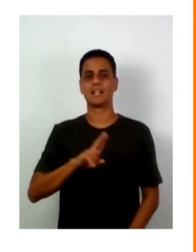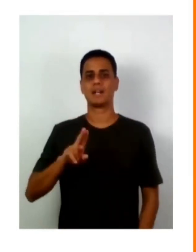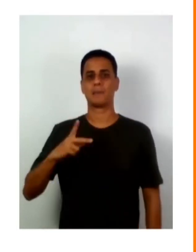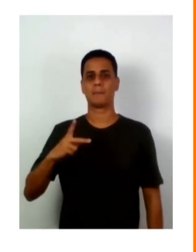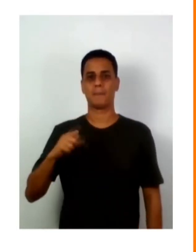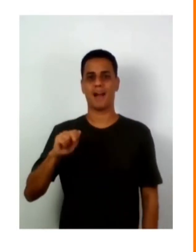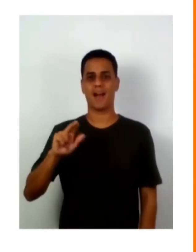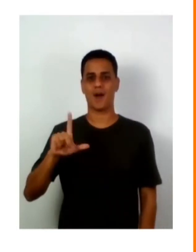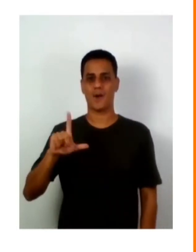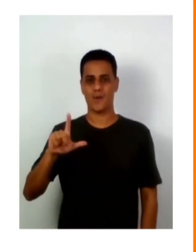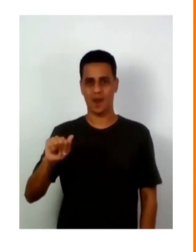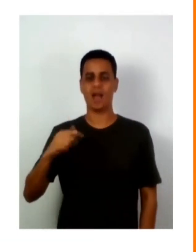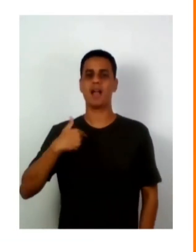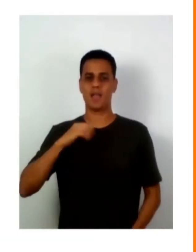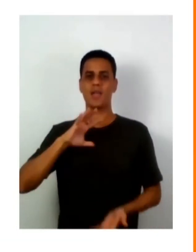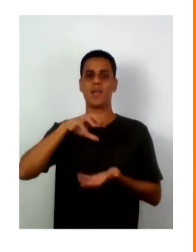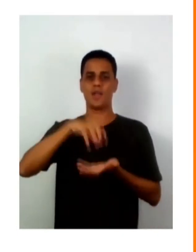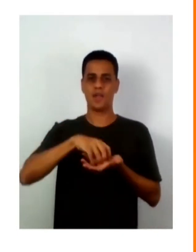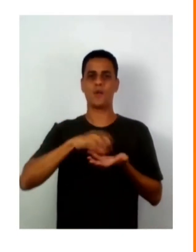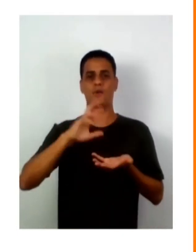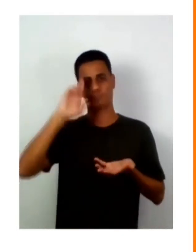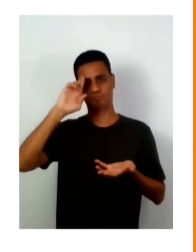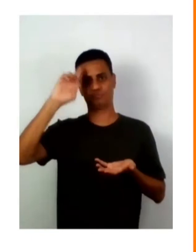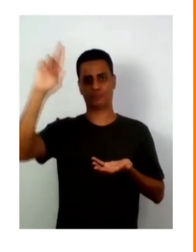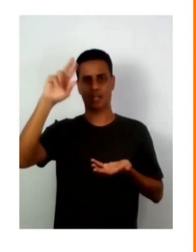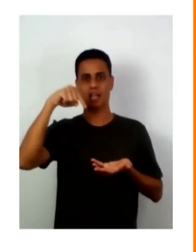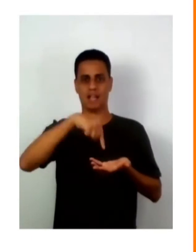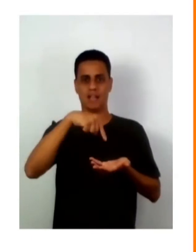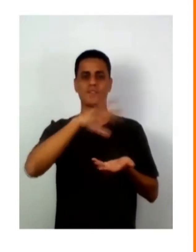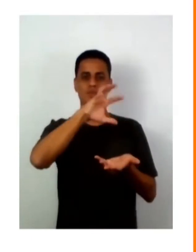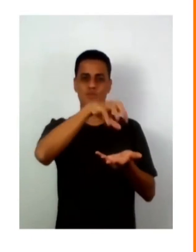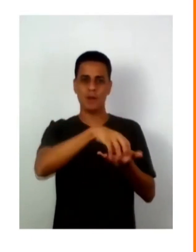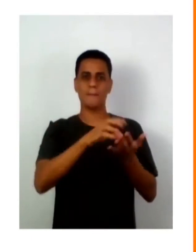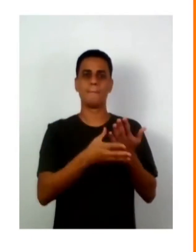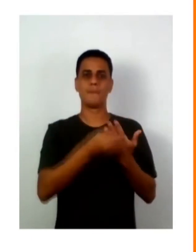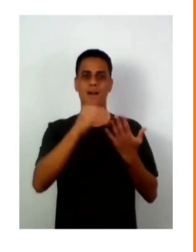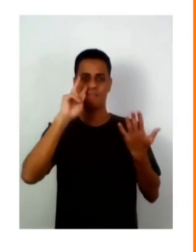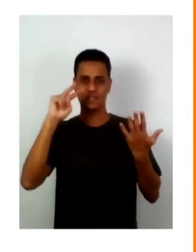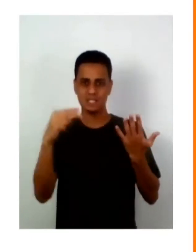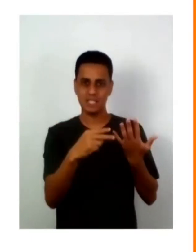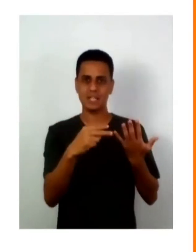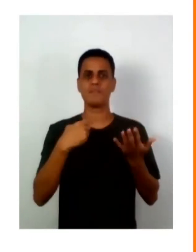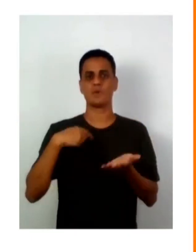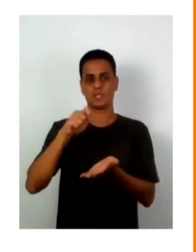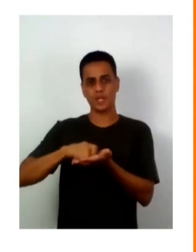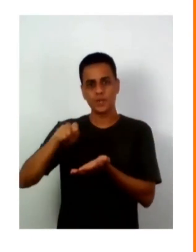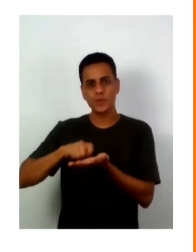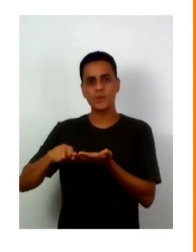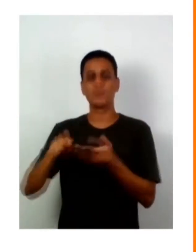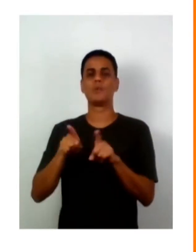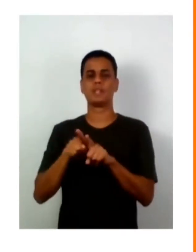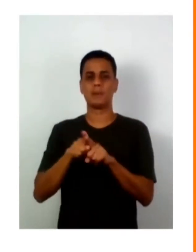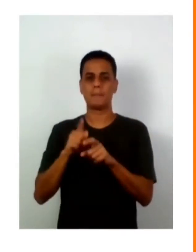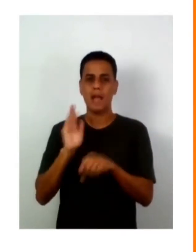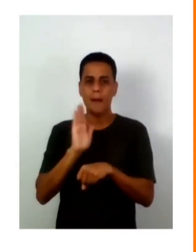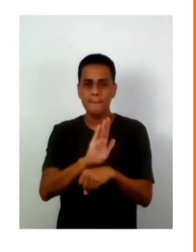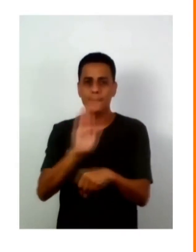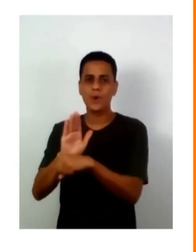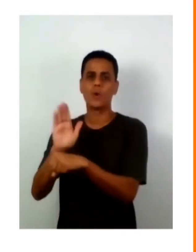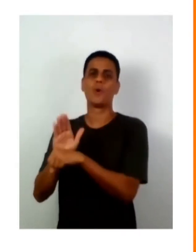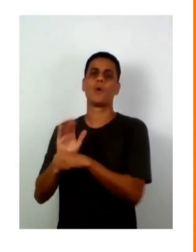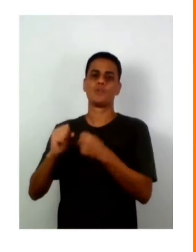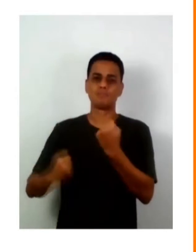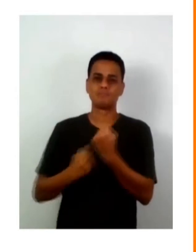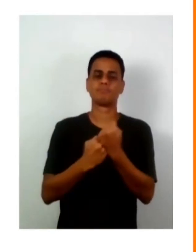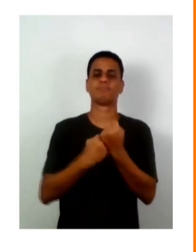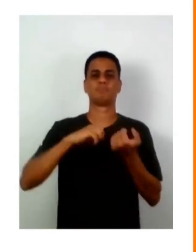Paula Moreno, presidente da Corporação Mãos Humanos Visíveis, escritora nas horas livres e